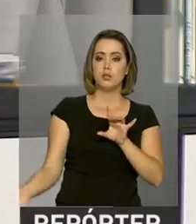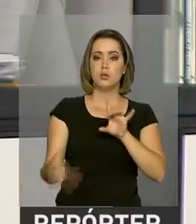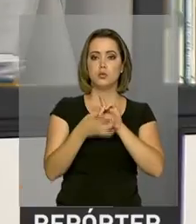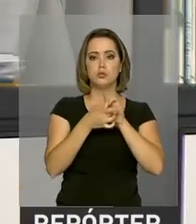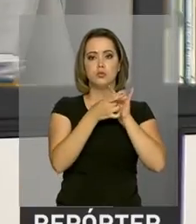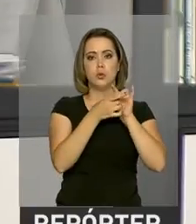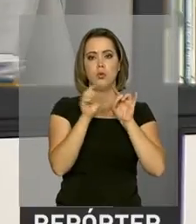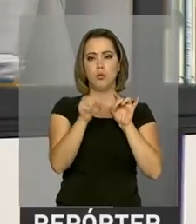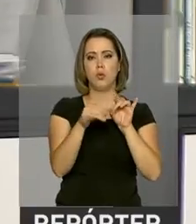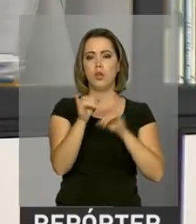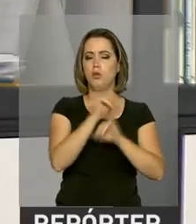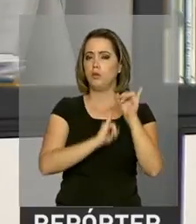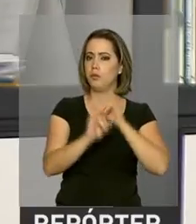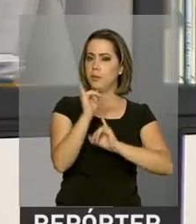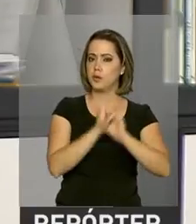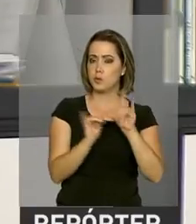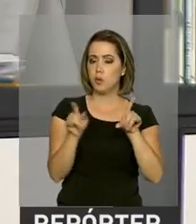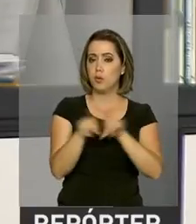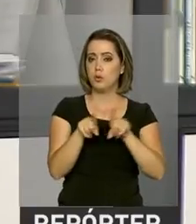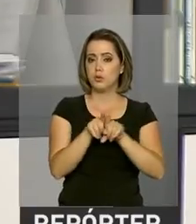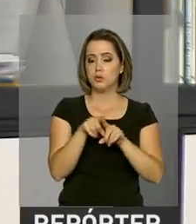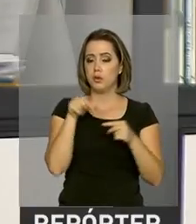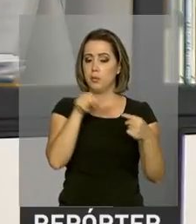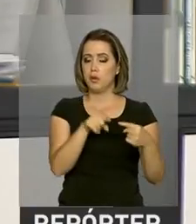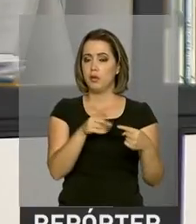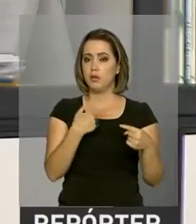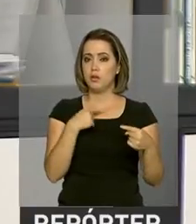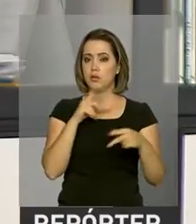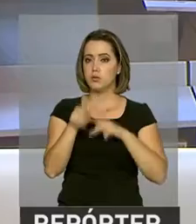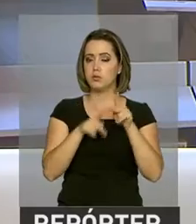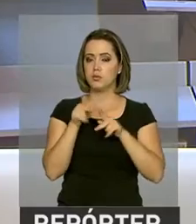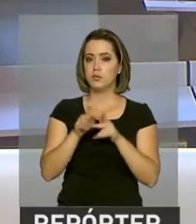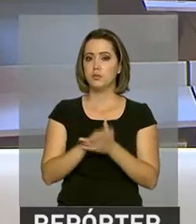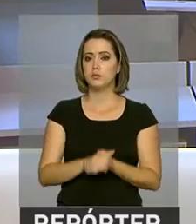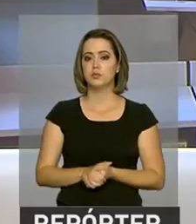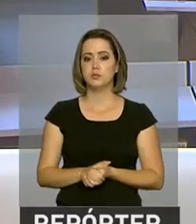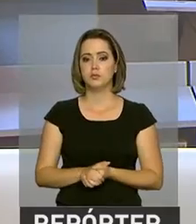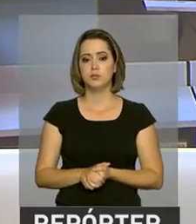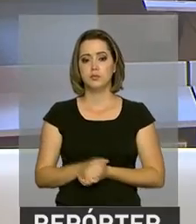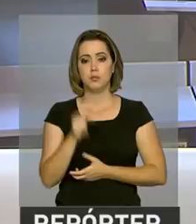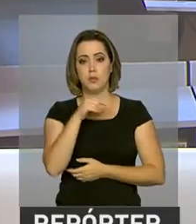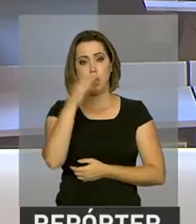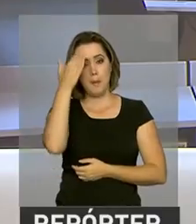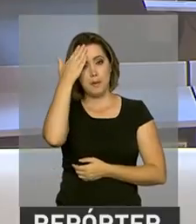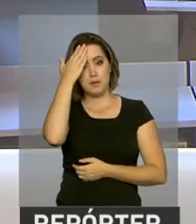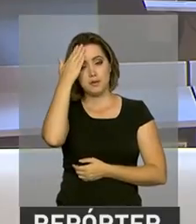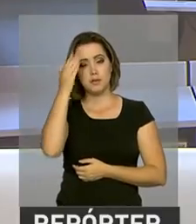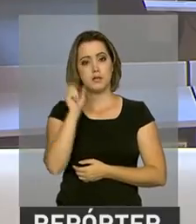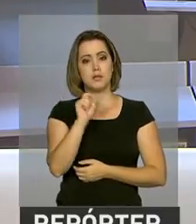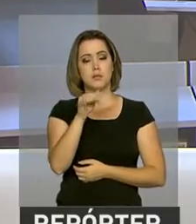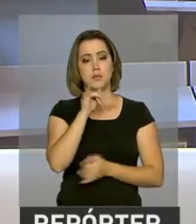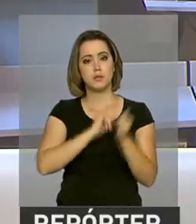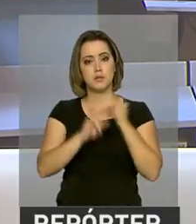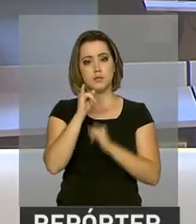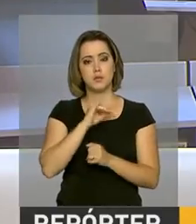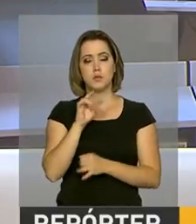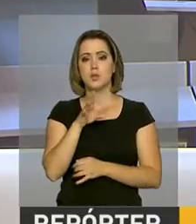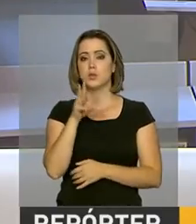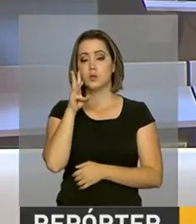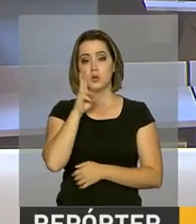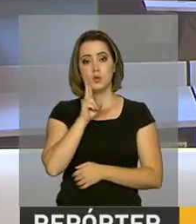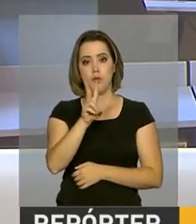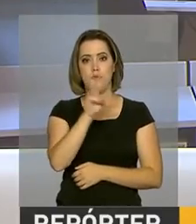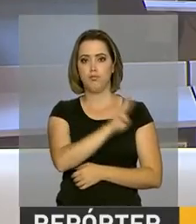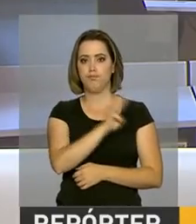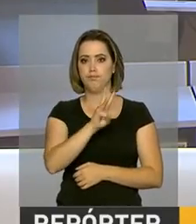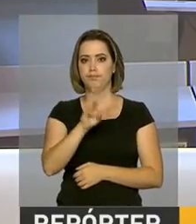observatórios e também desses observatórios com o seu público. E para saber as informações, basta acessar